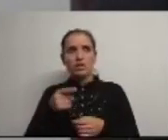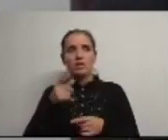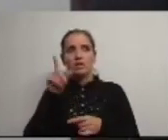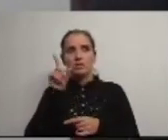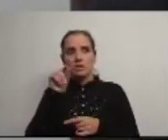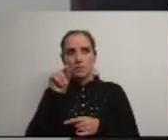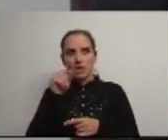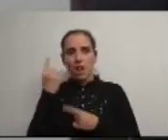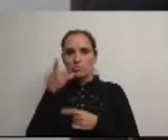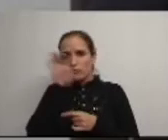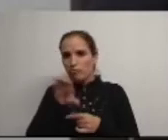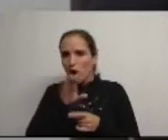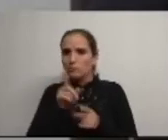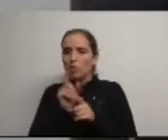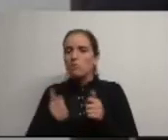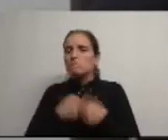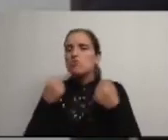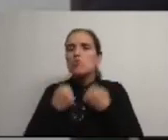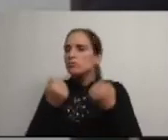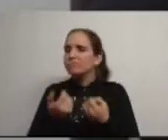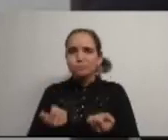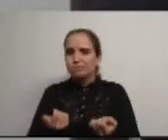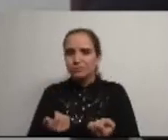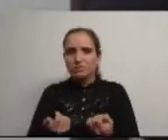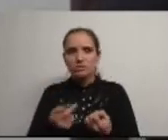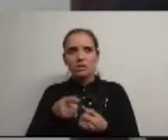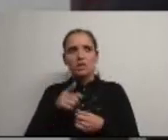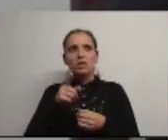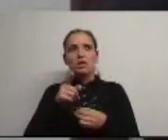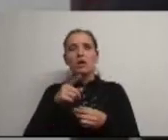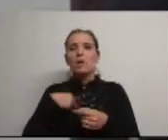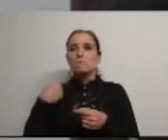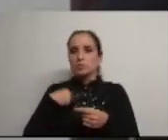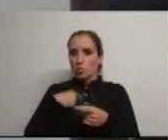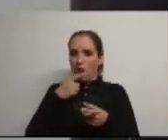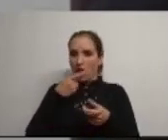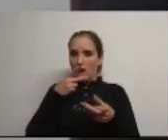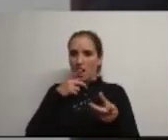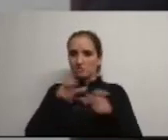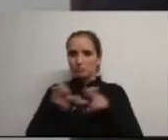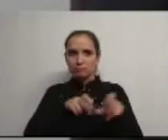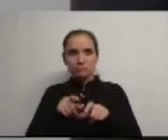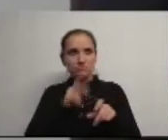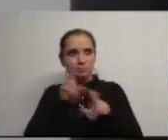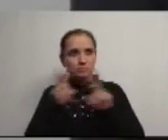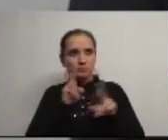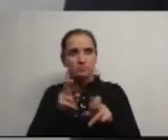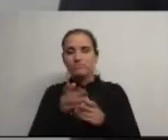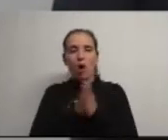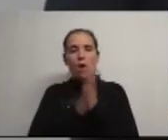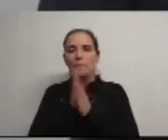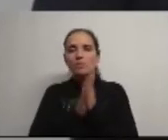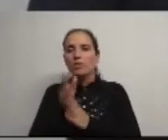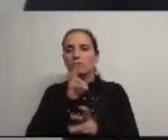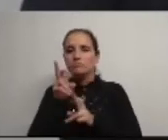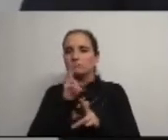para algumas formas menos conseguidas decorrentes de insinuações e agressividades pessoais onde as oportunidades de resposta não foram corretas